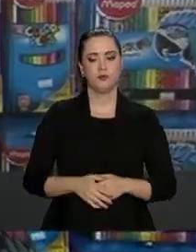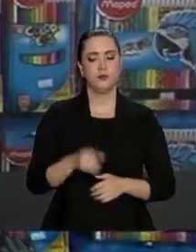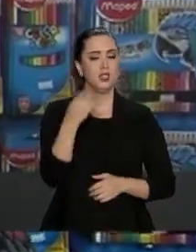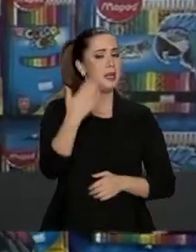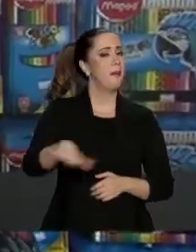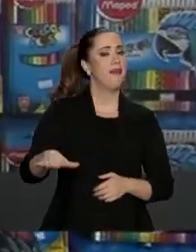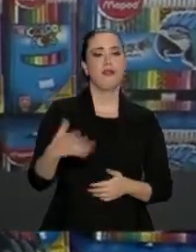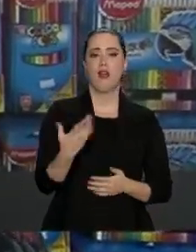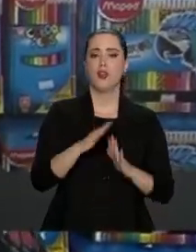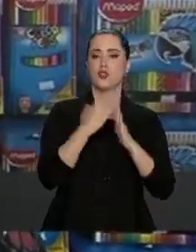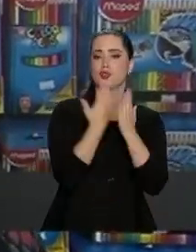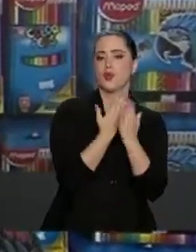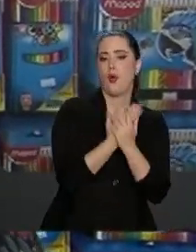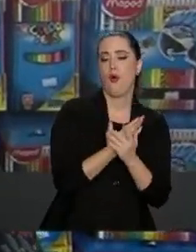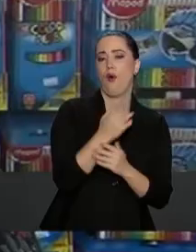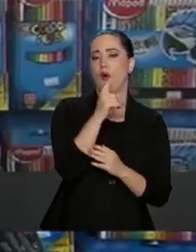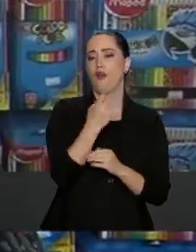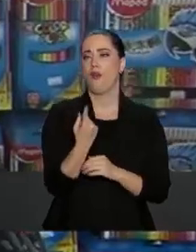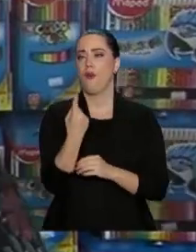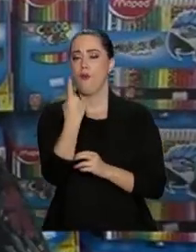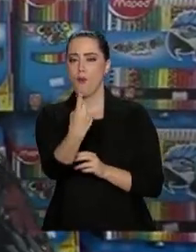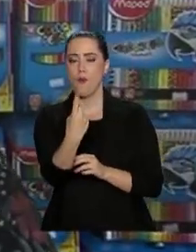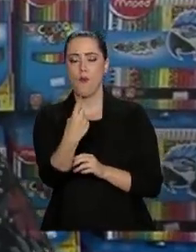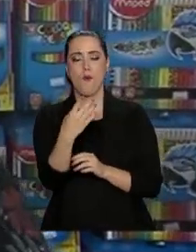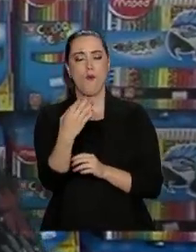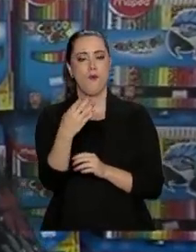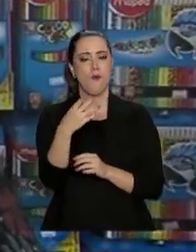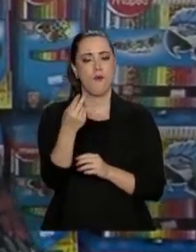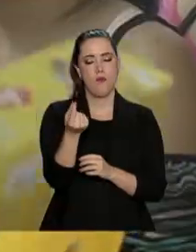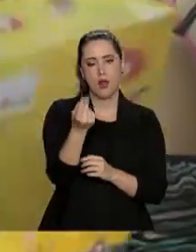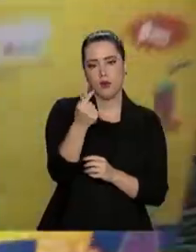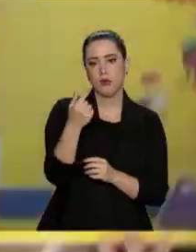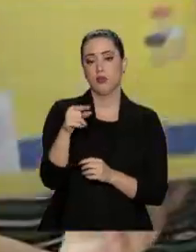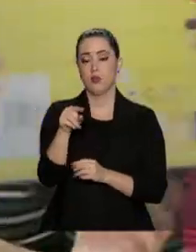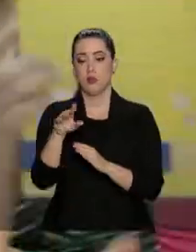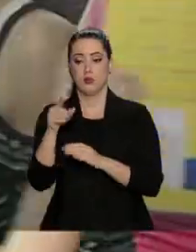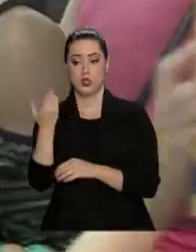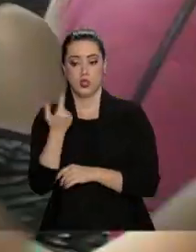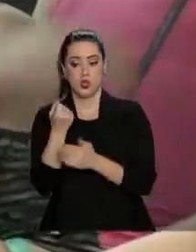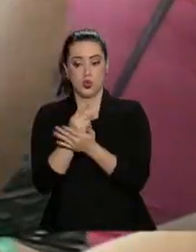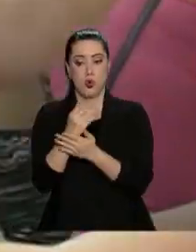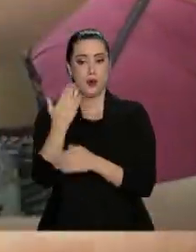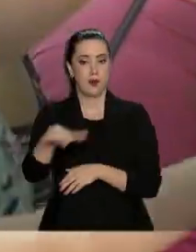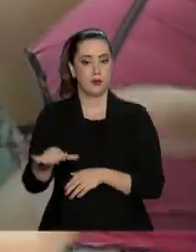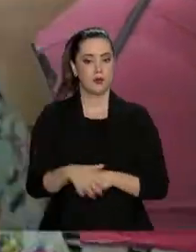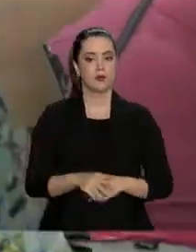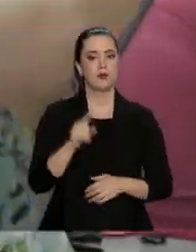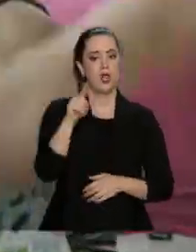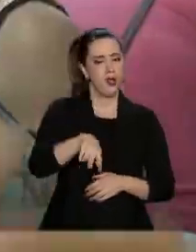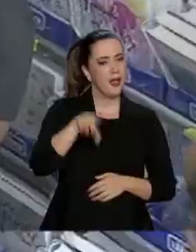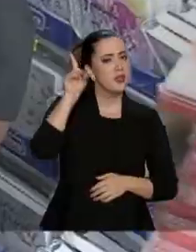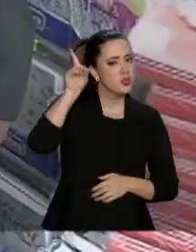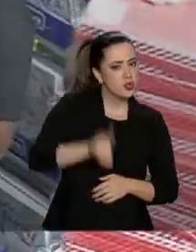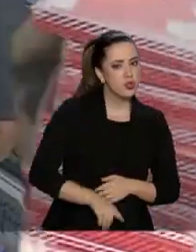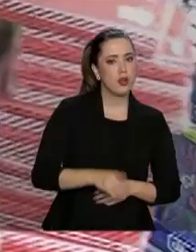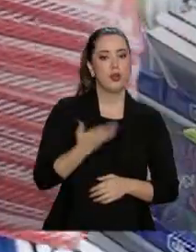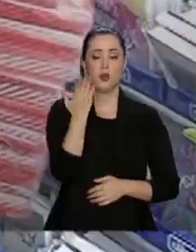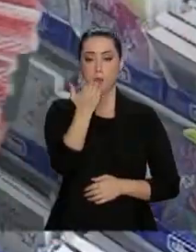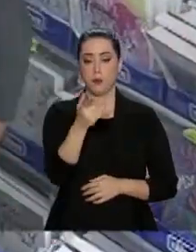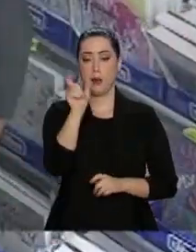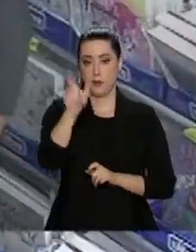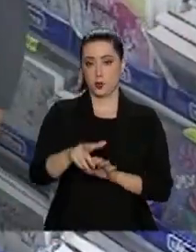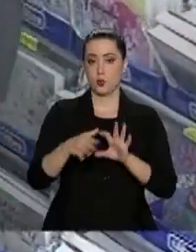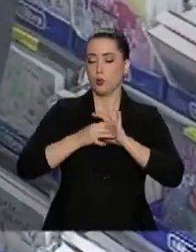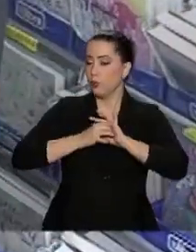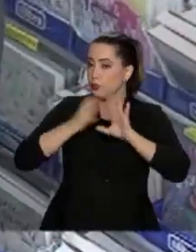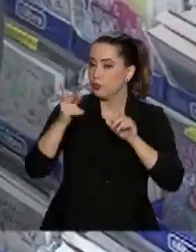eles cobram na escola. Então vale a pena a gente ter esse trabalho. Mais do que uma vantagem, é um direito. O consumidor é